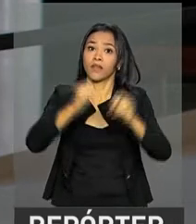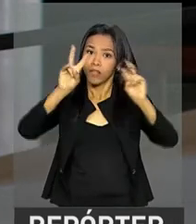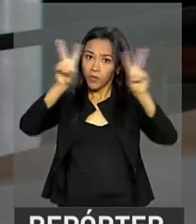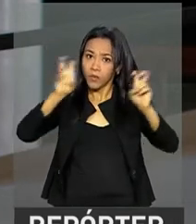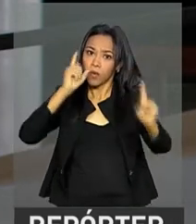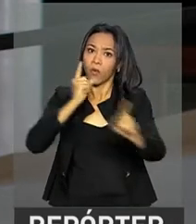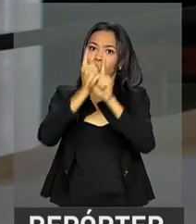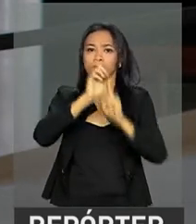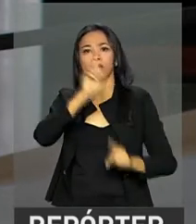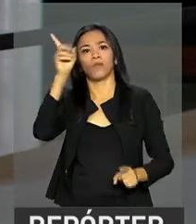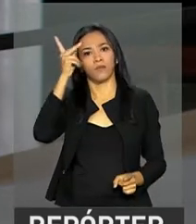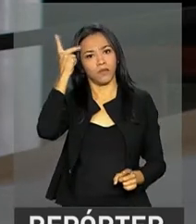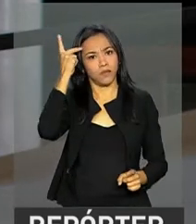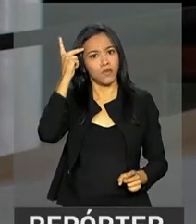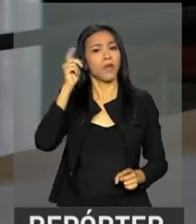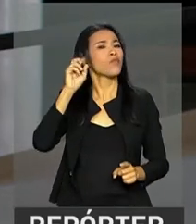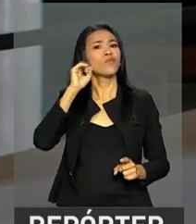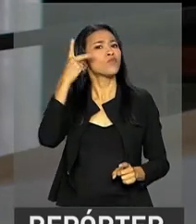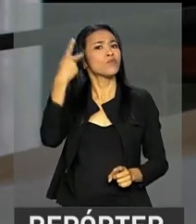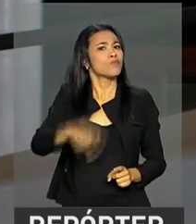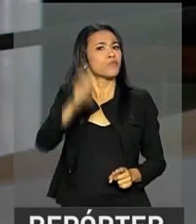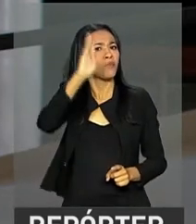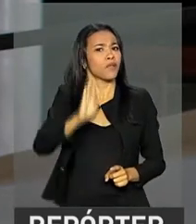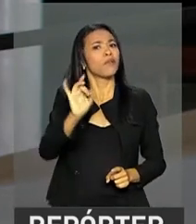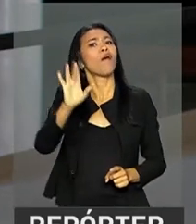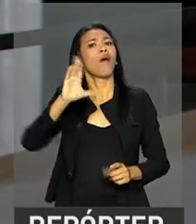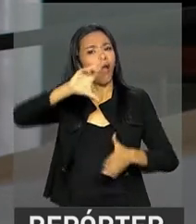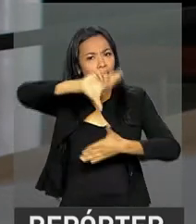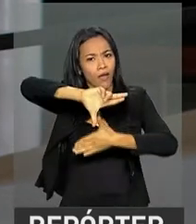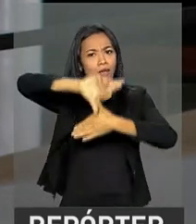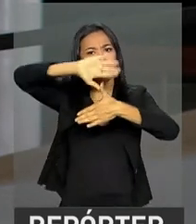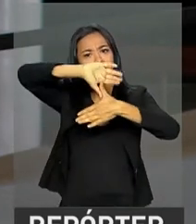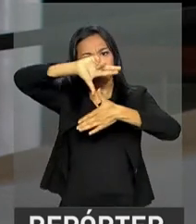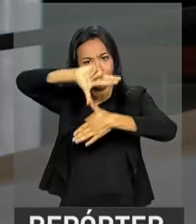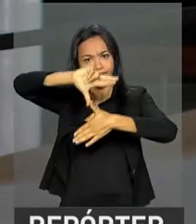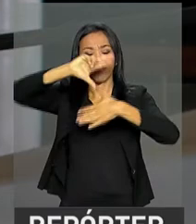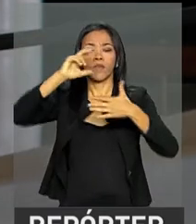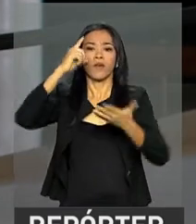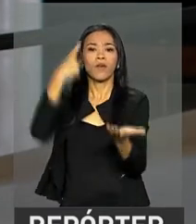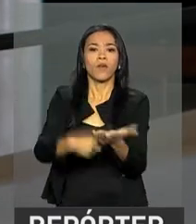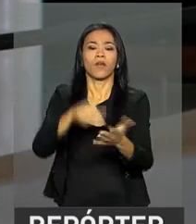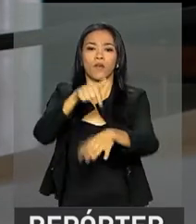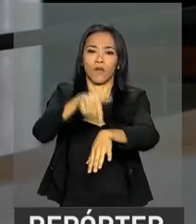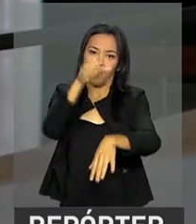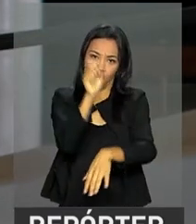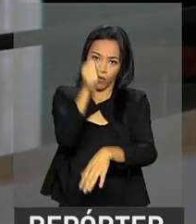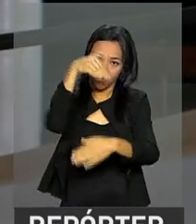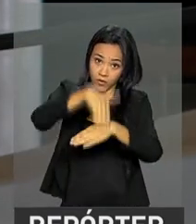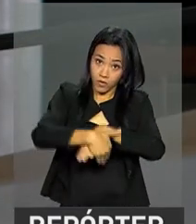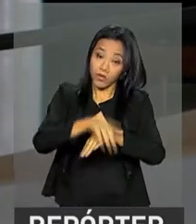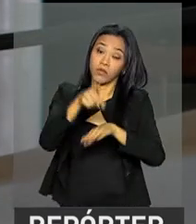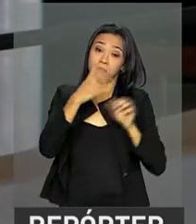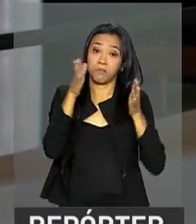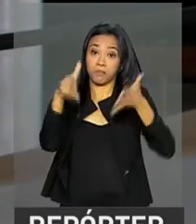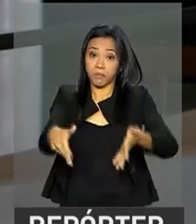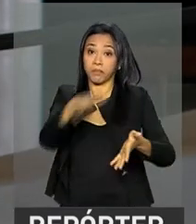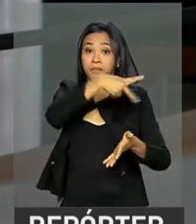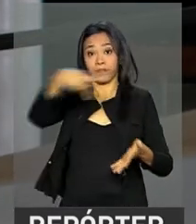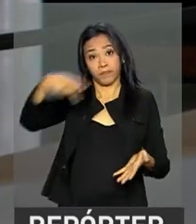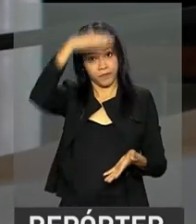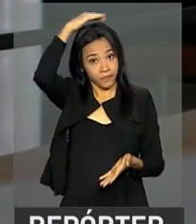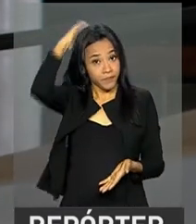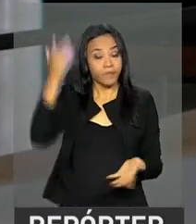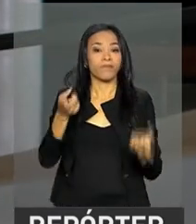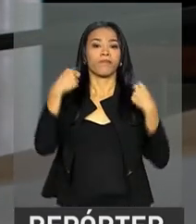só aqui do Brasil, mas também de toda a América Latina. A abertura desse evento está marcada para as 8 horas da noite, então, com a participação do presidente Michel Temer.